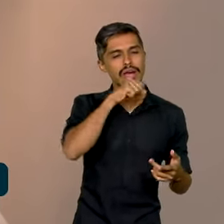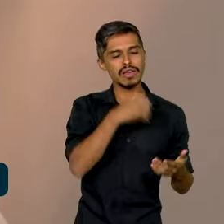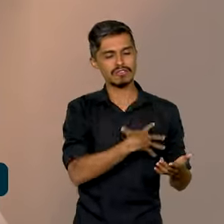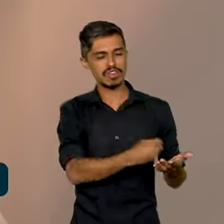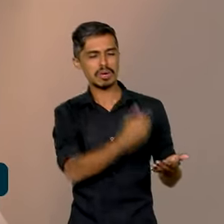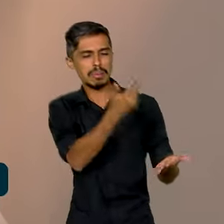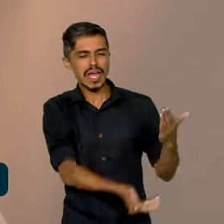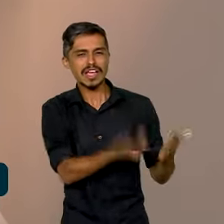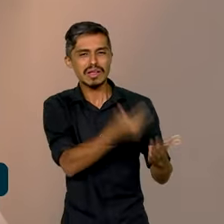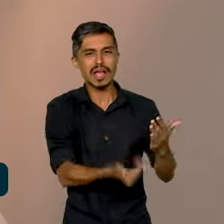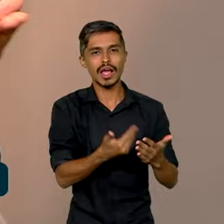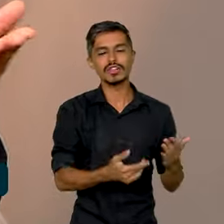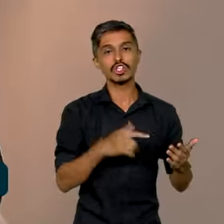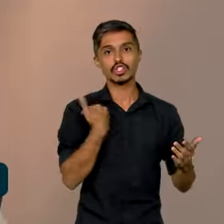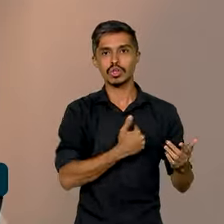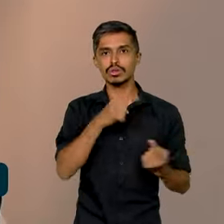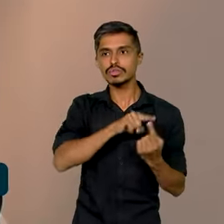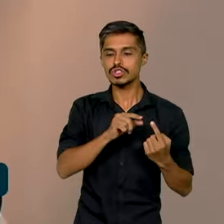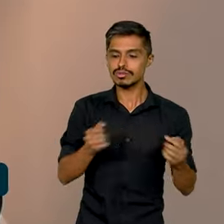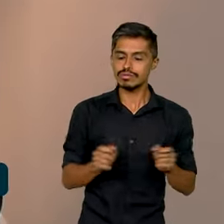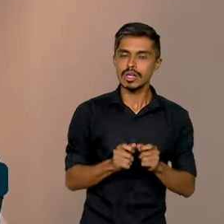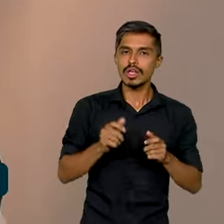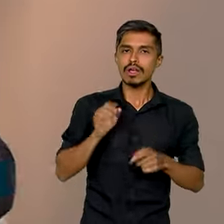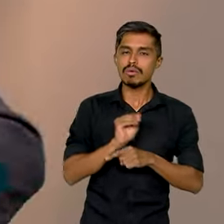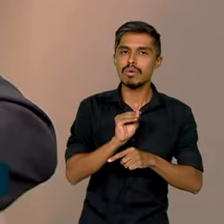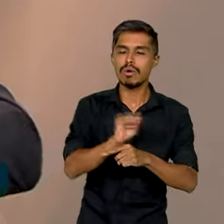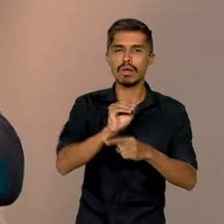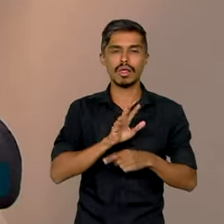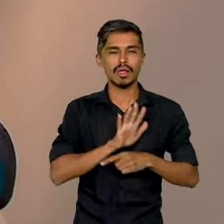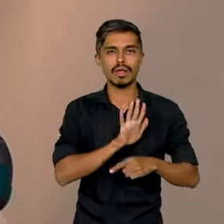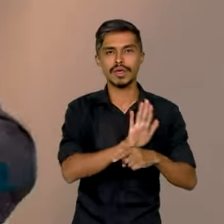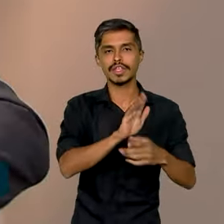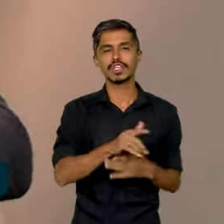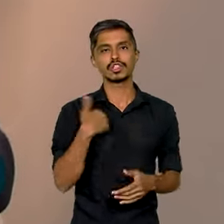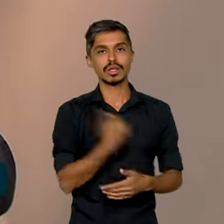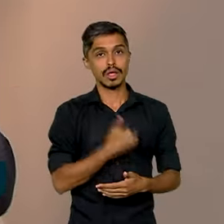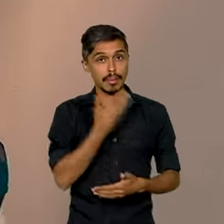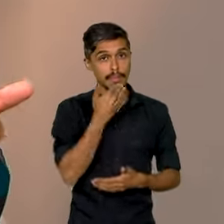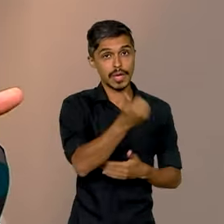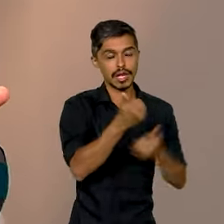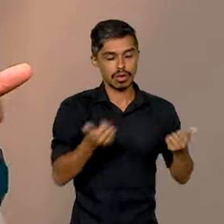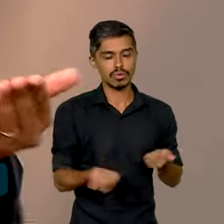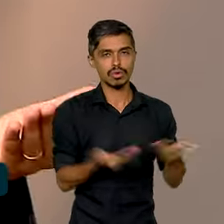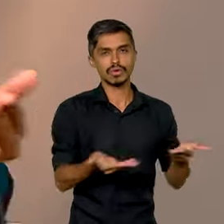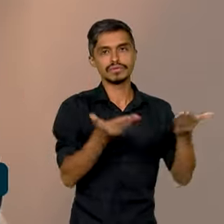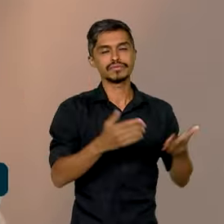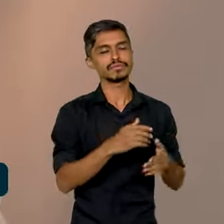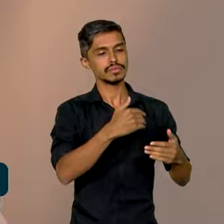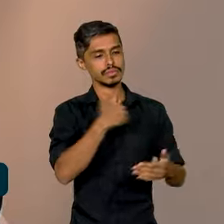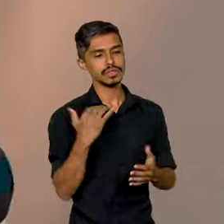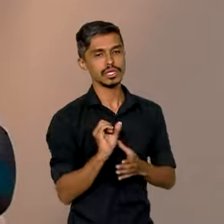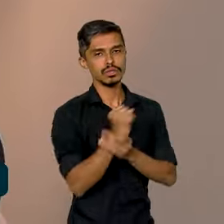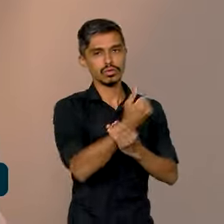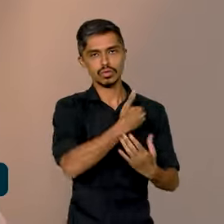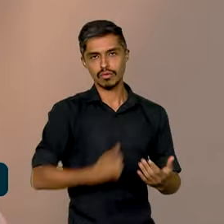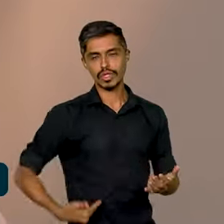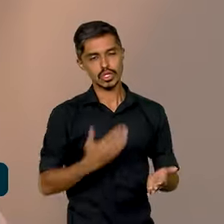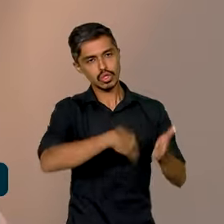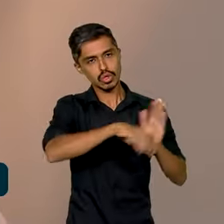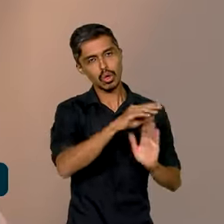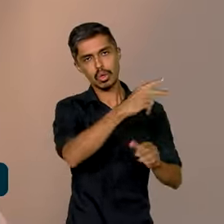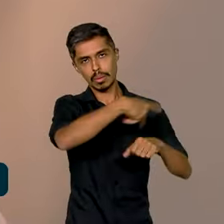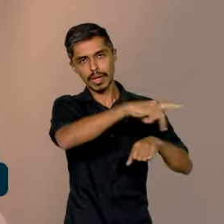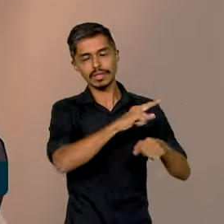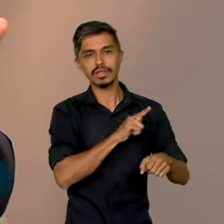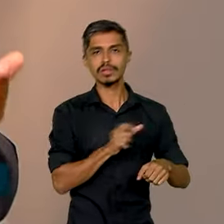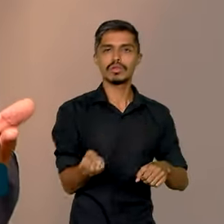Esse é o nosso grande objetivo. Daí a necessidade de aprimorarmos e melhorarmos a segurança pública em todo o país com novas